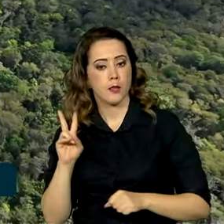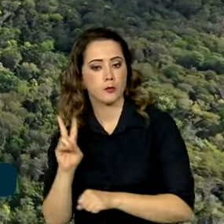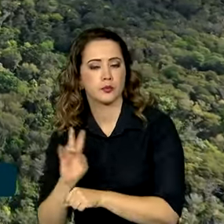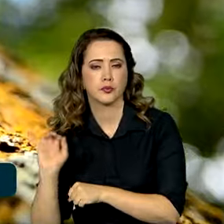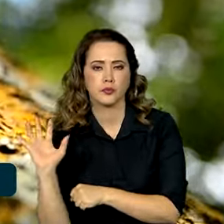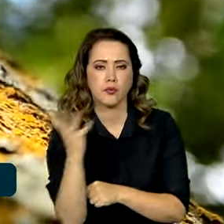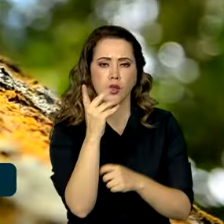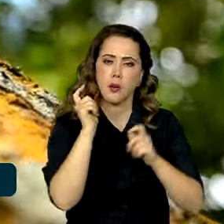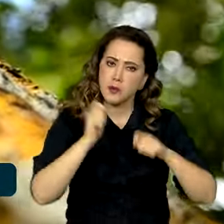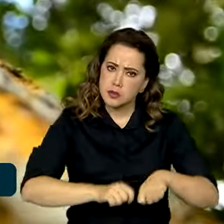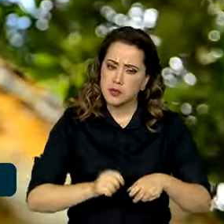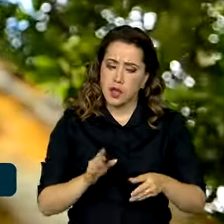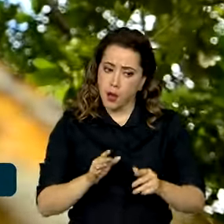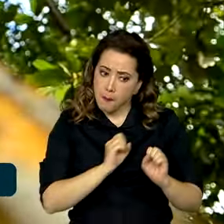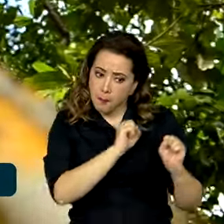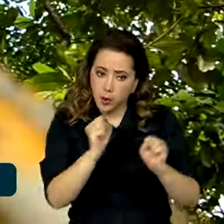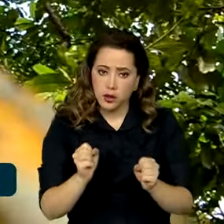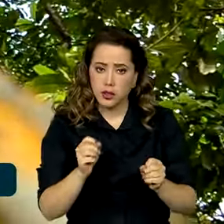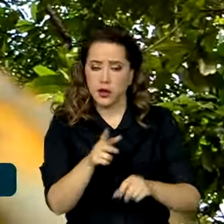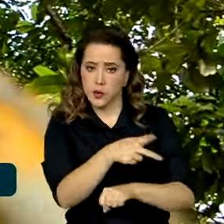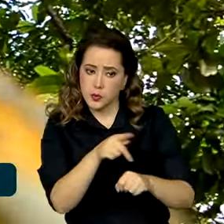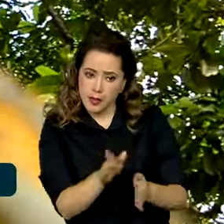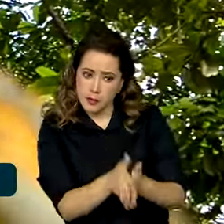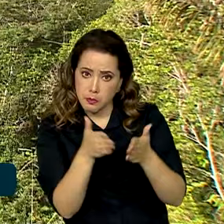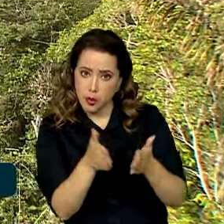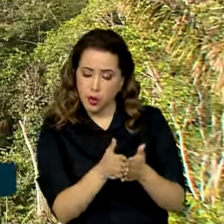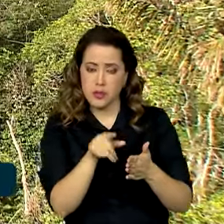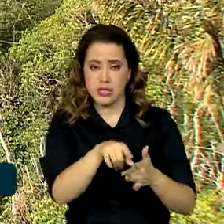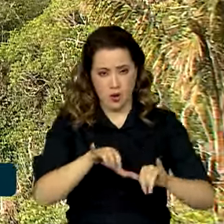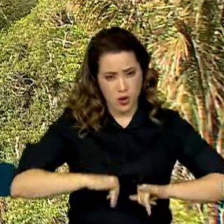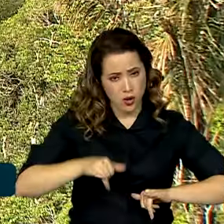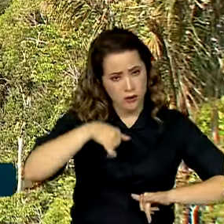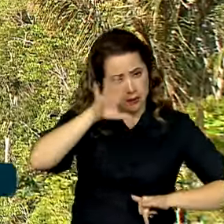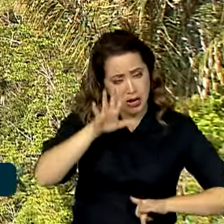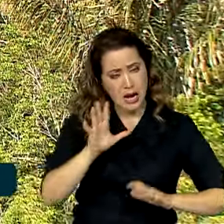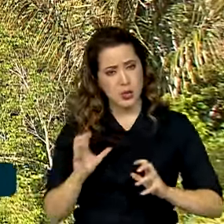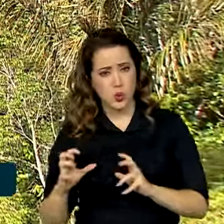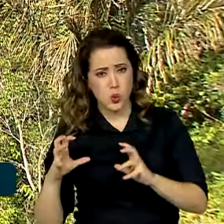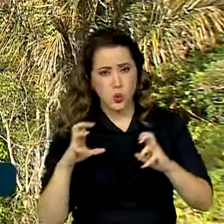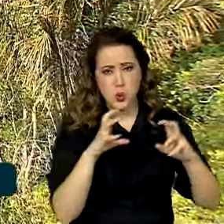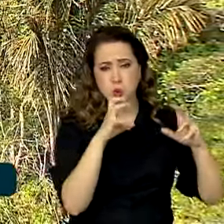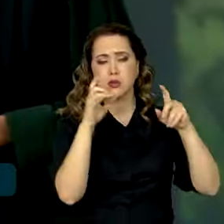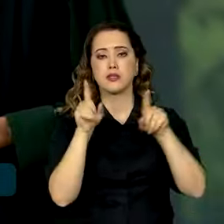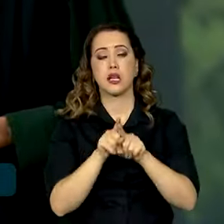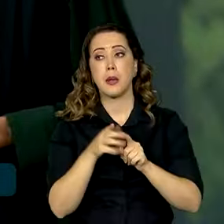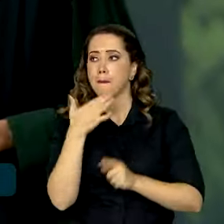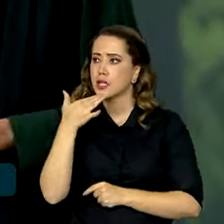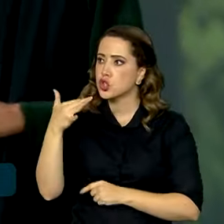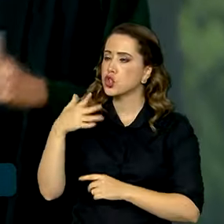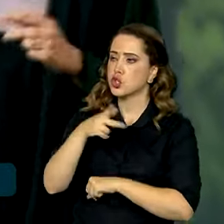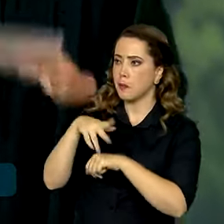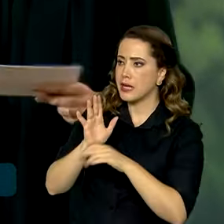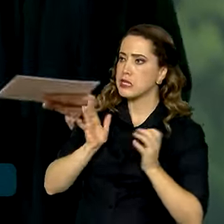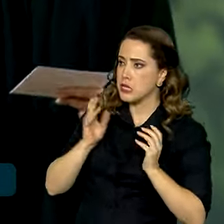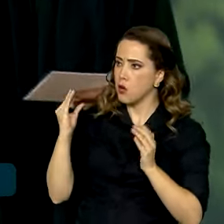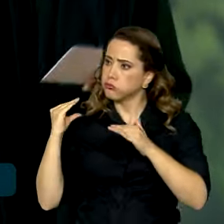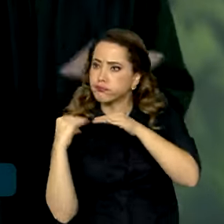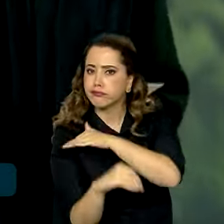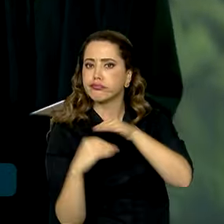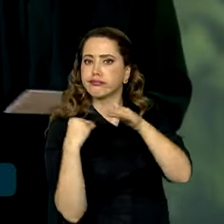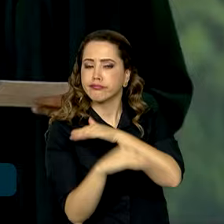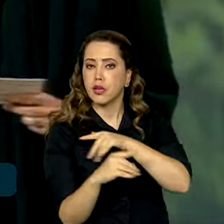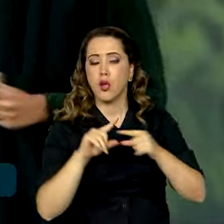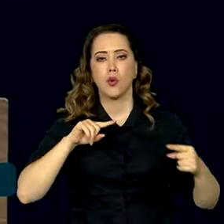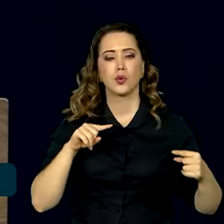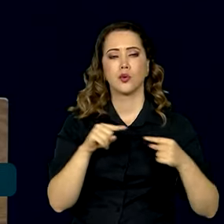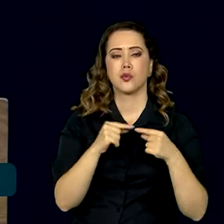emergentes, os que mais sofrem com os efeitos do aquecimento global e cobrar os países ricos por recursos são alguns dos principais objetivos do